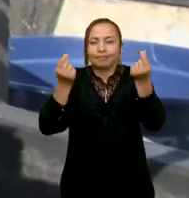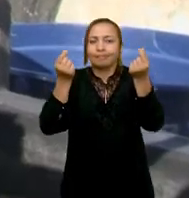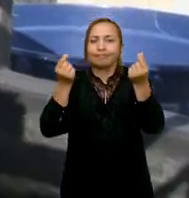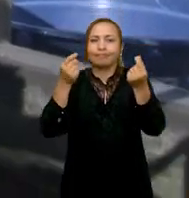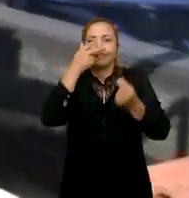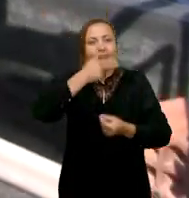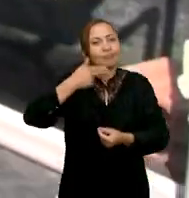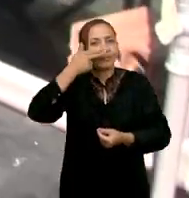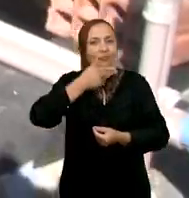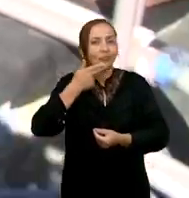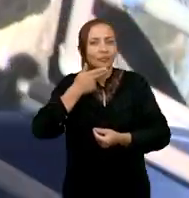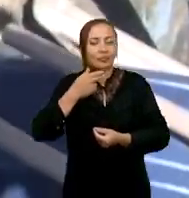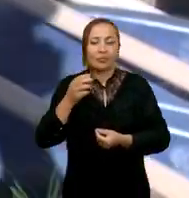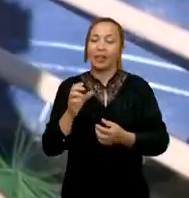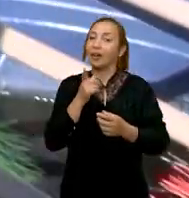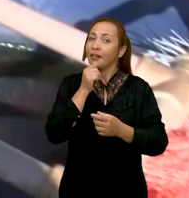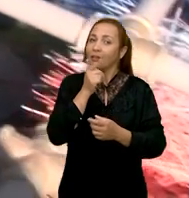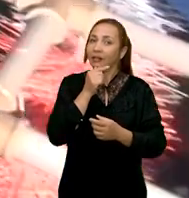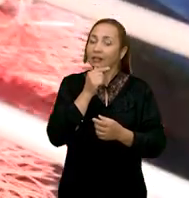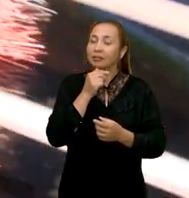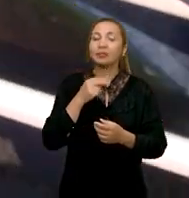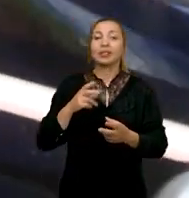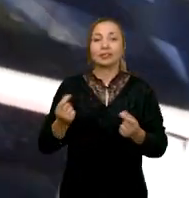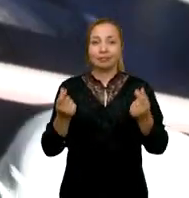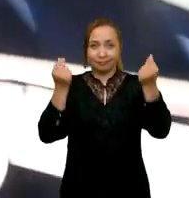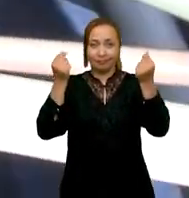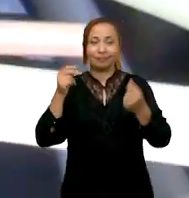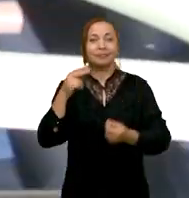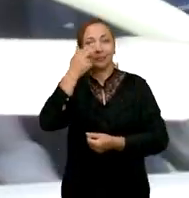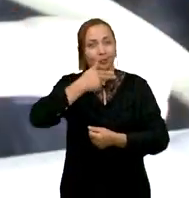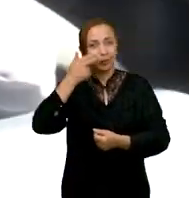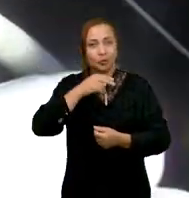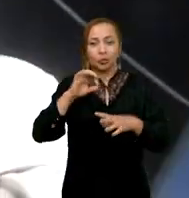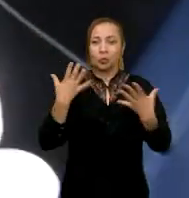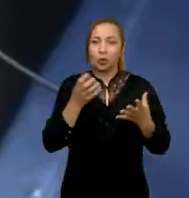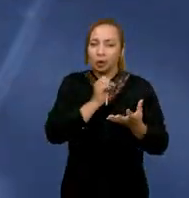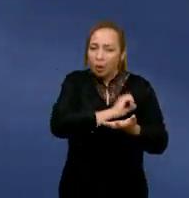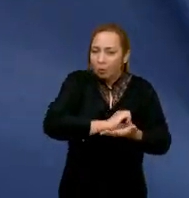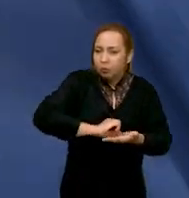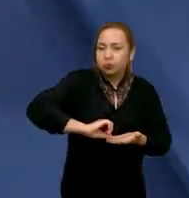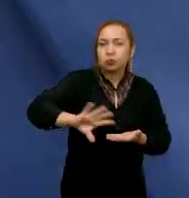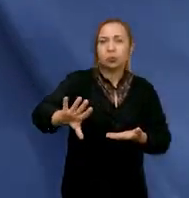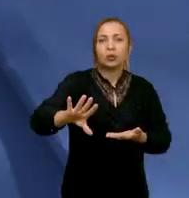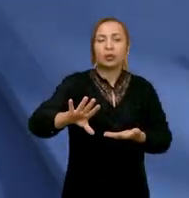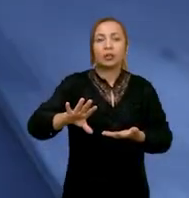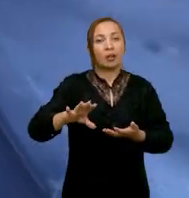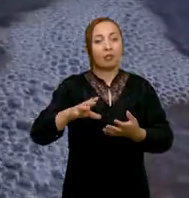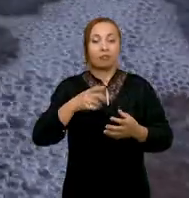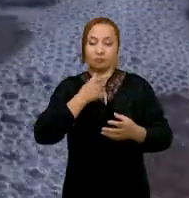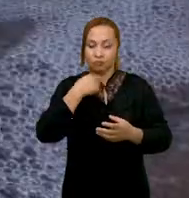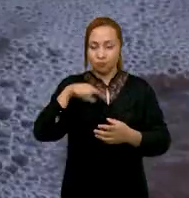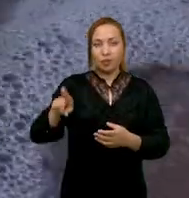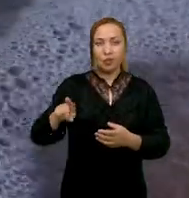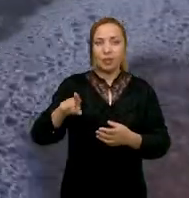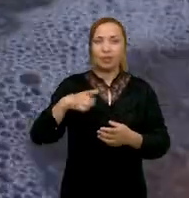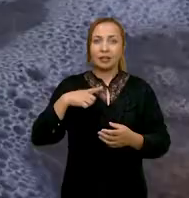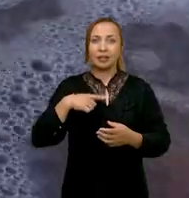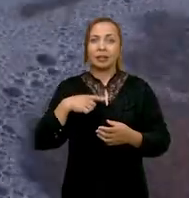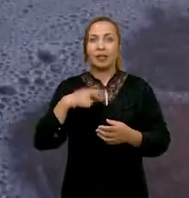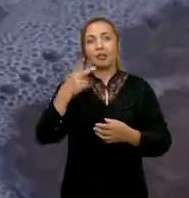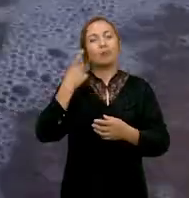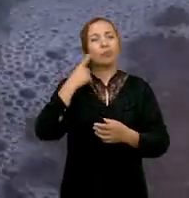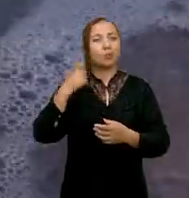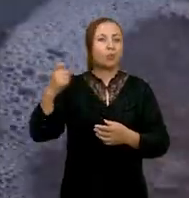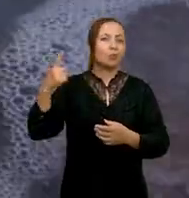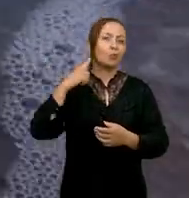rica em nutrientes. E essa água rica em nutrientes, quando ela é descartada no meio ambiente, ela causa um tipo de poluição